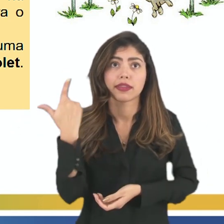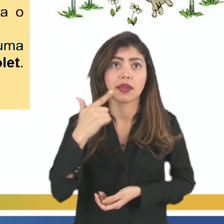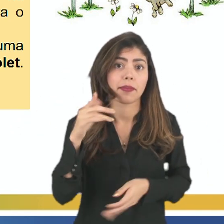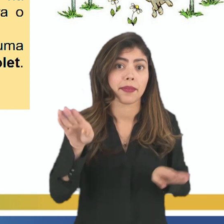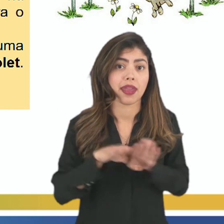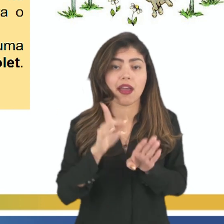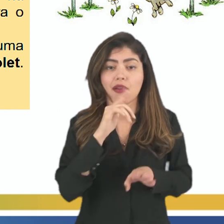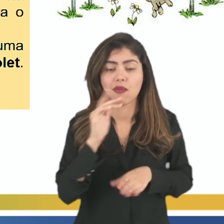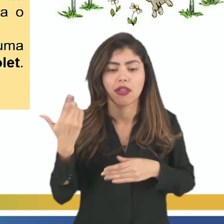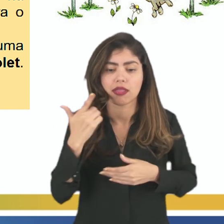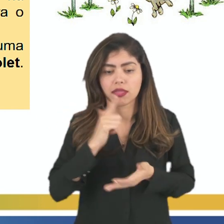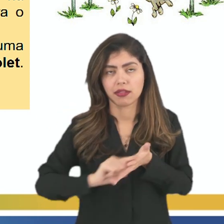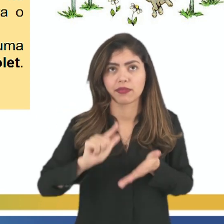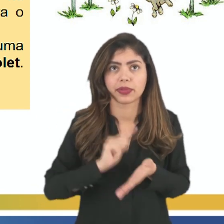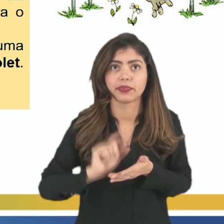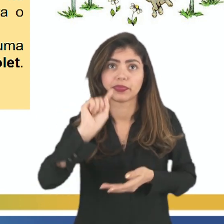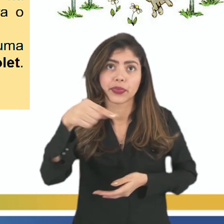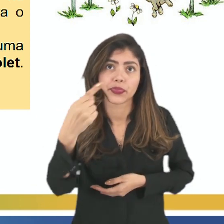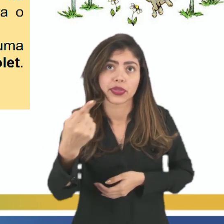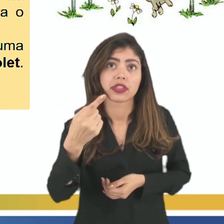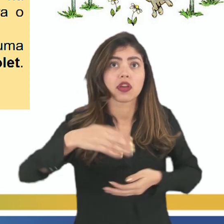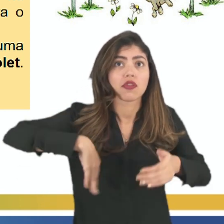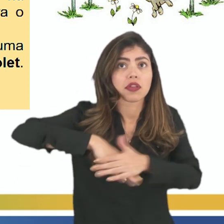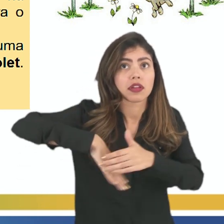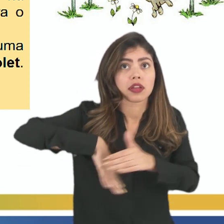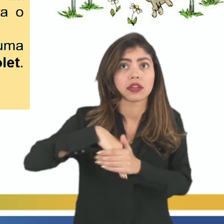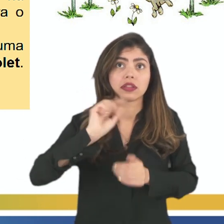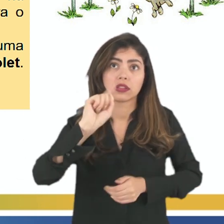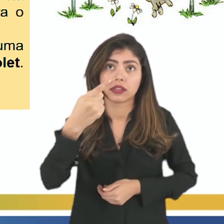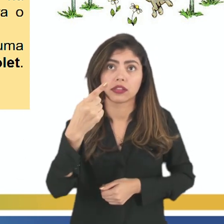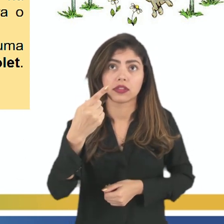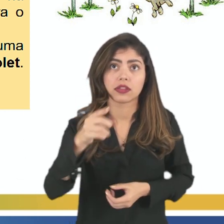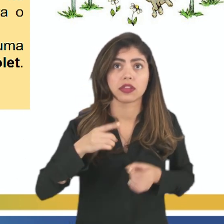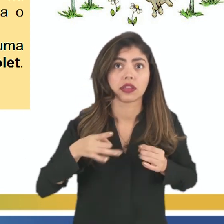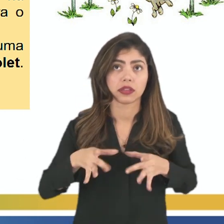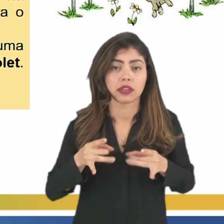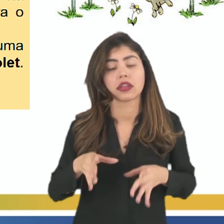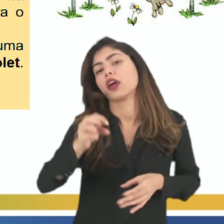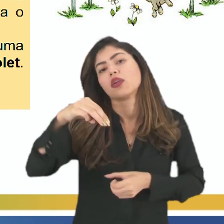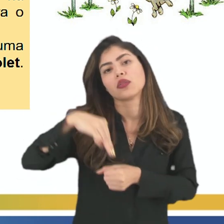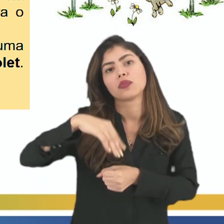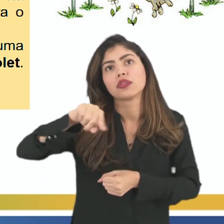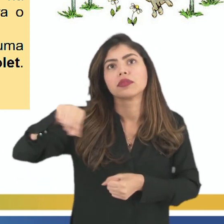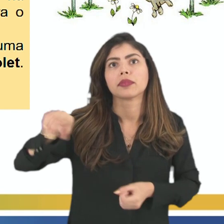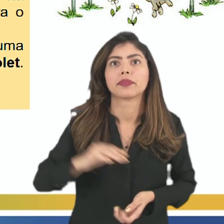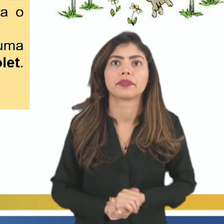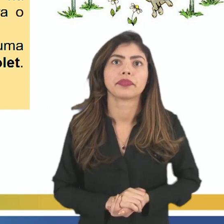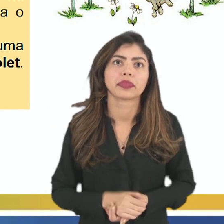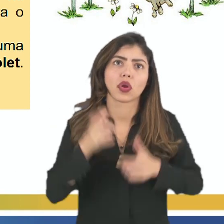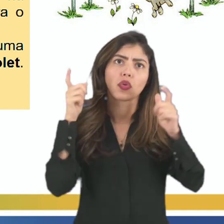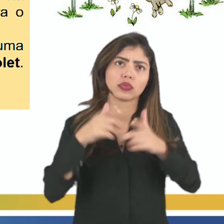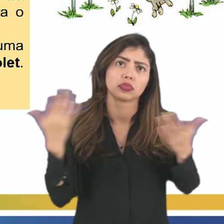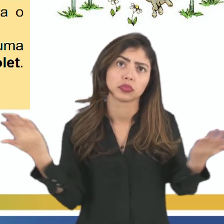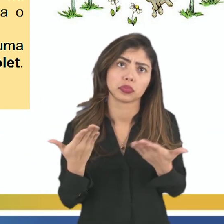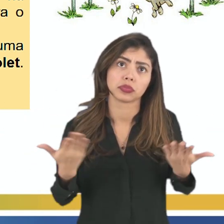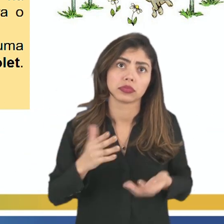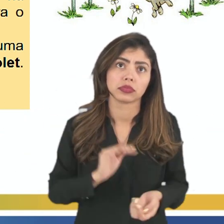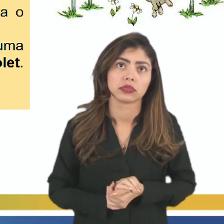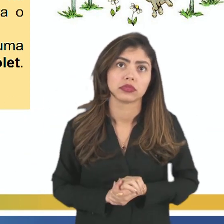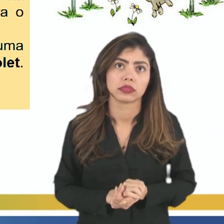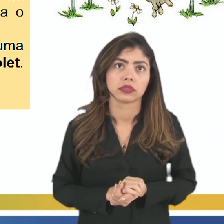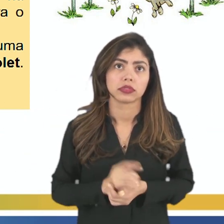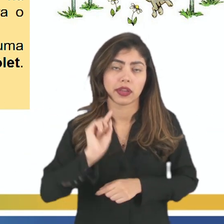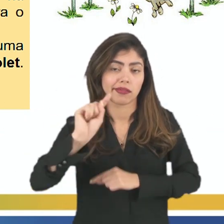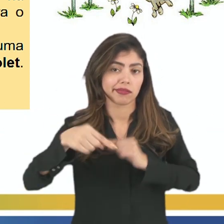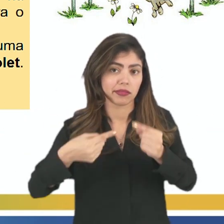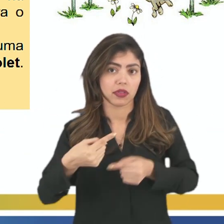águas limpas. Depois íamos jogar bola atrás do mercado municipal, onde hoje é o